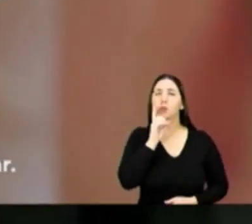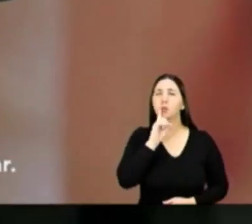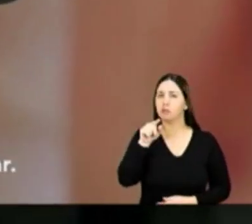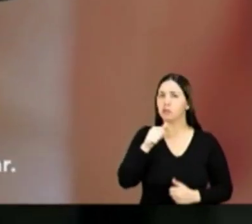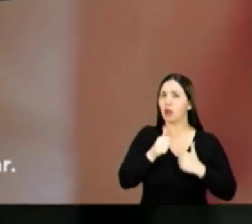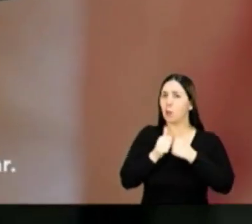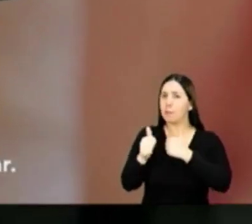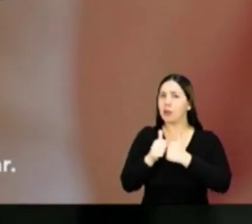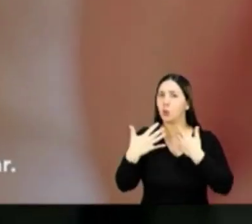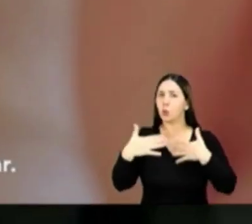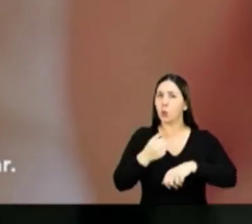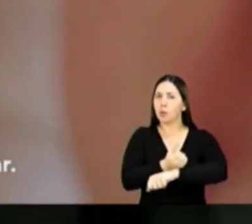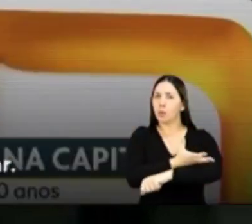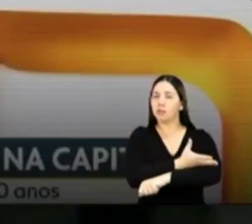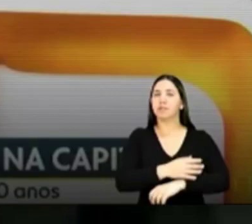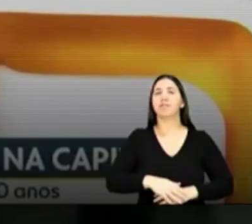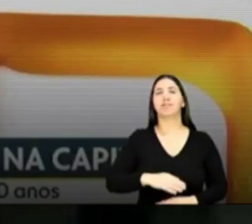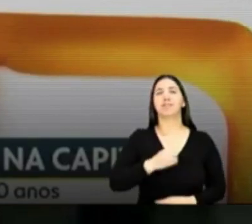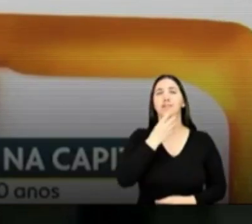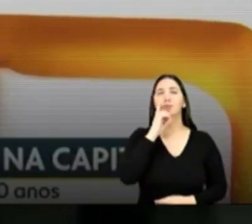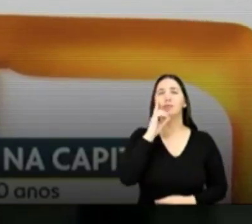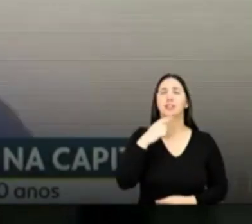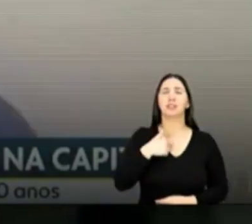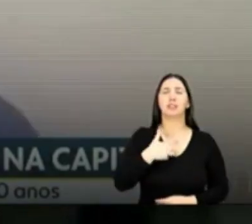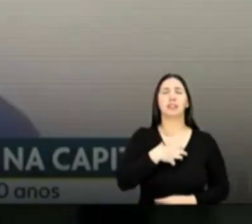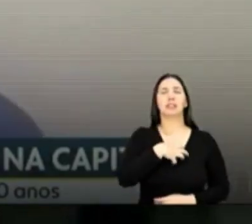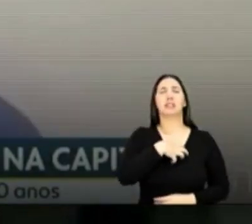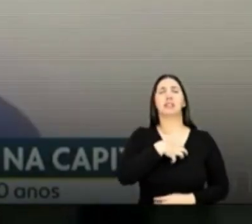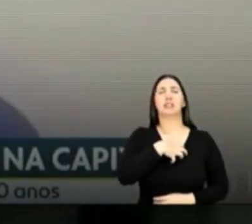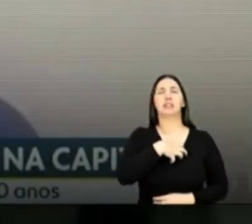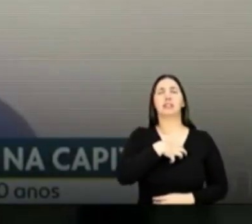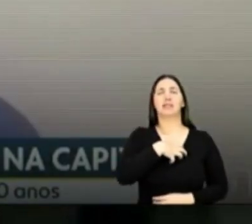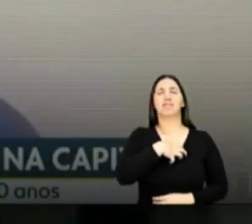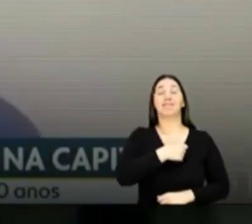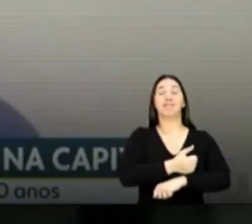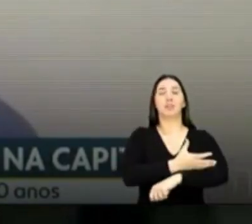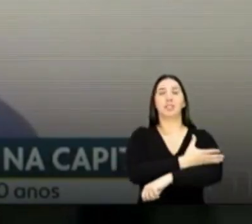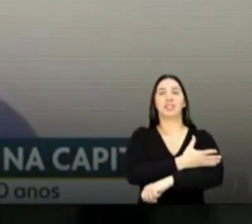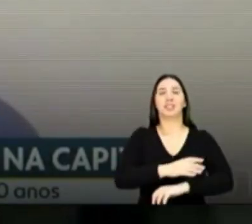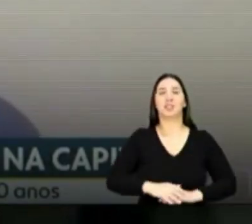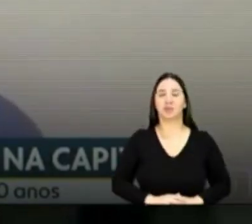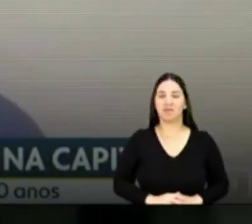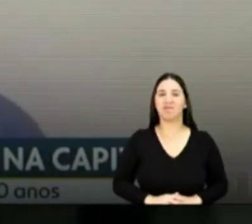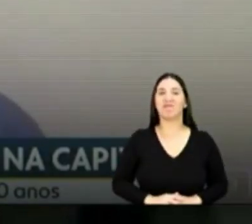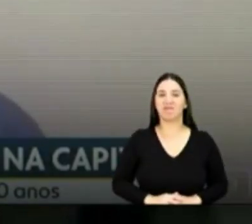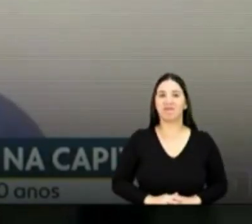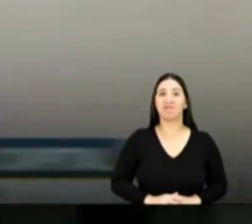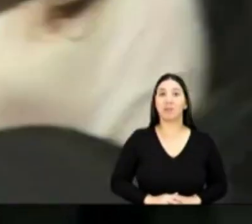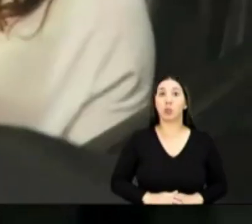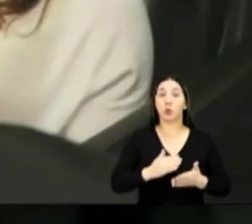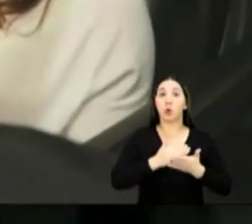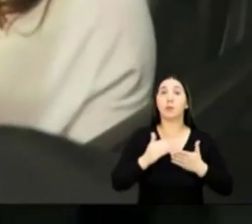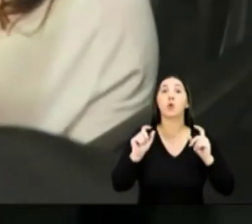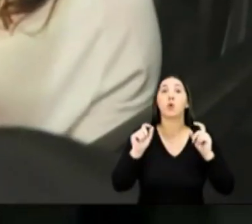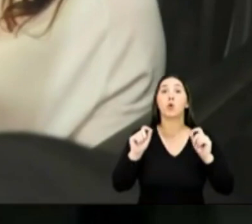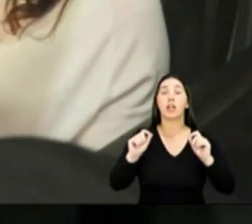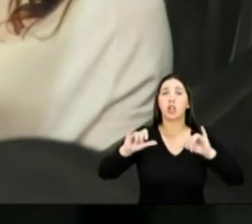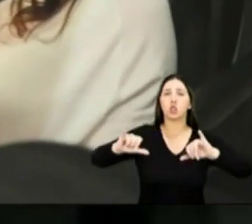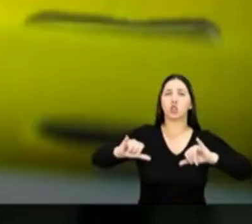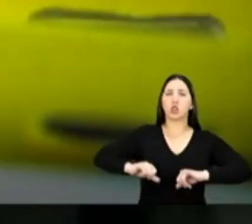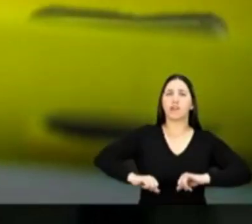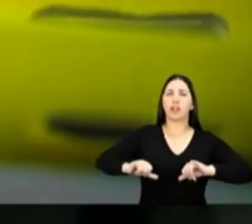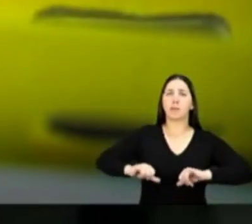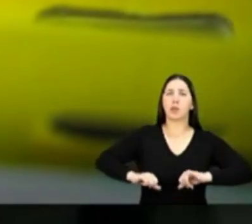dia. Está acompanhando aí, né? Muita emoção no ar. Bom dia, Bucardi. Muita emoção. Foi o começo, fim do